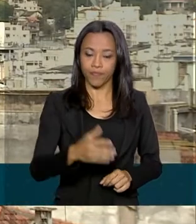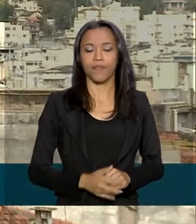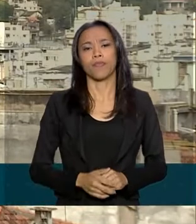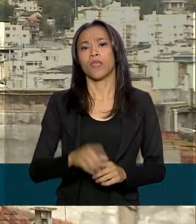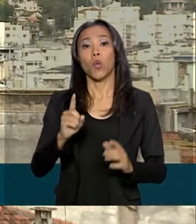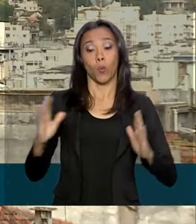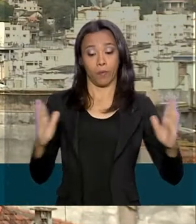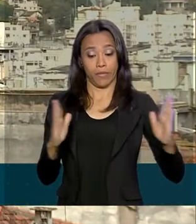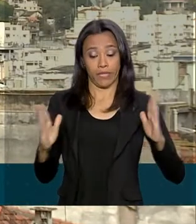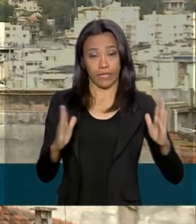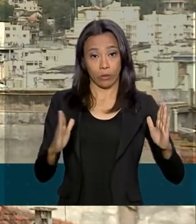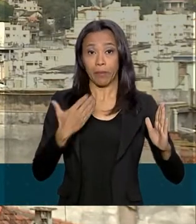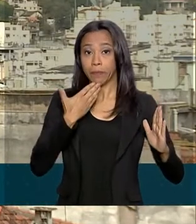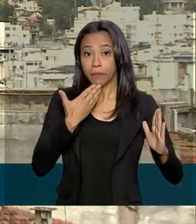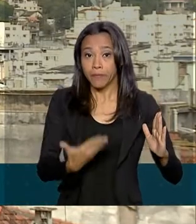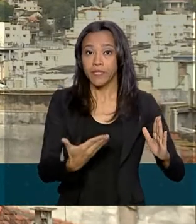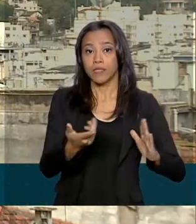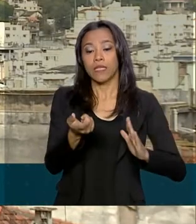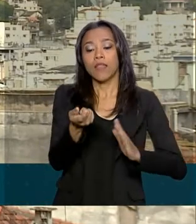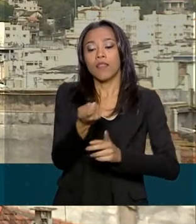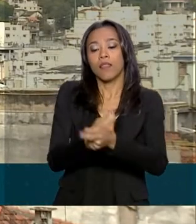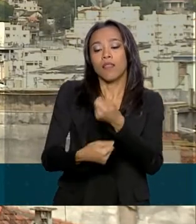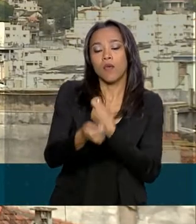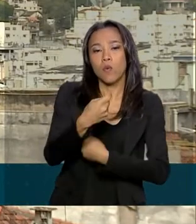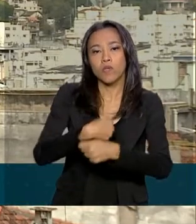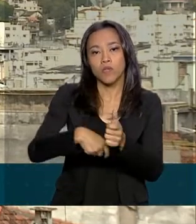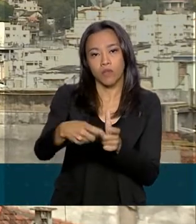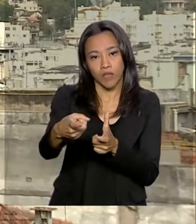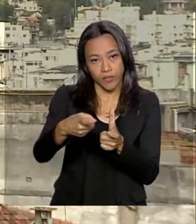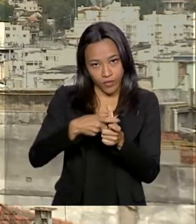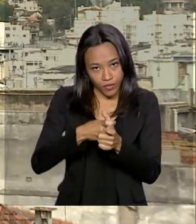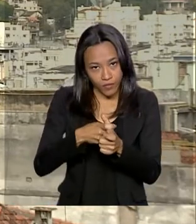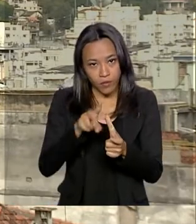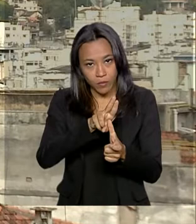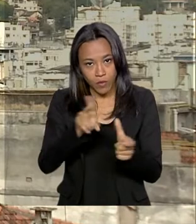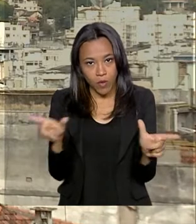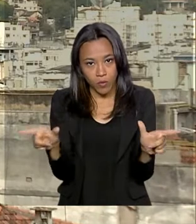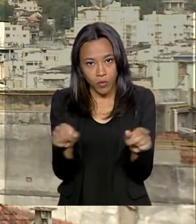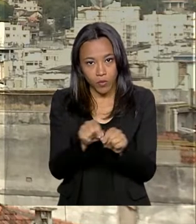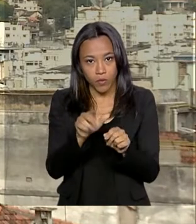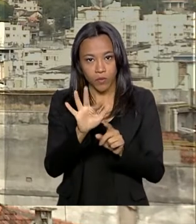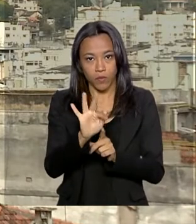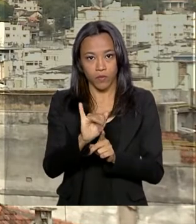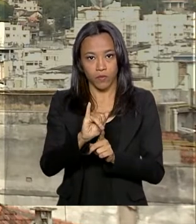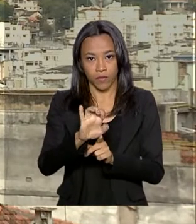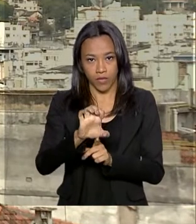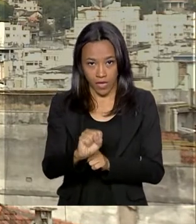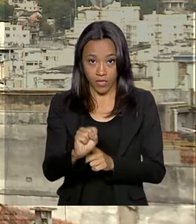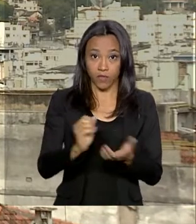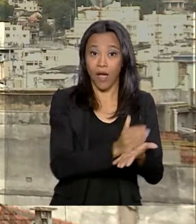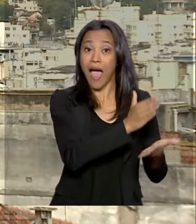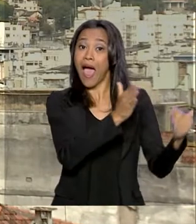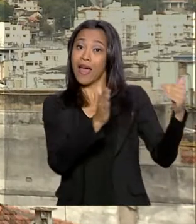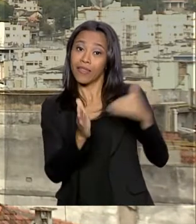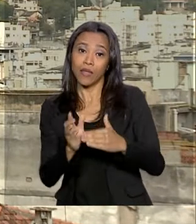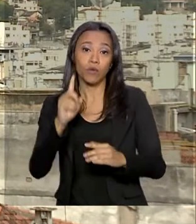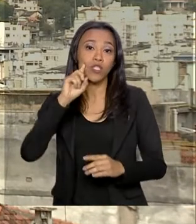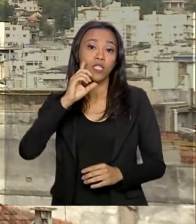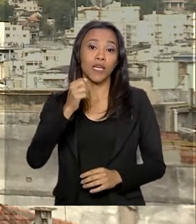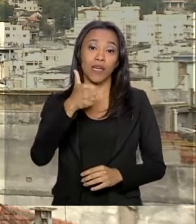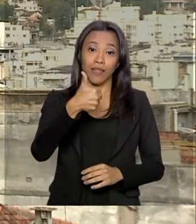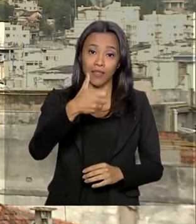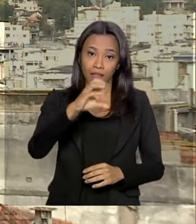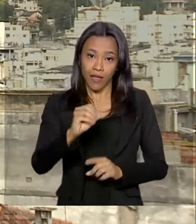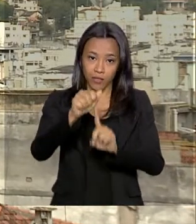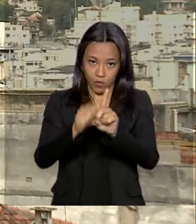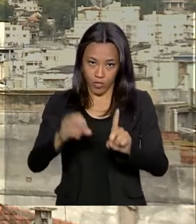estudante pedir renegociação da dívida com o Fundo de Financiamento Estudantil, o FIES, foi prorrogado para o dia 10 de outubro, de acordo com portaria